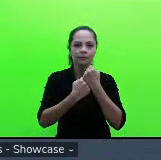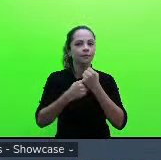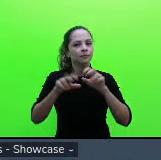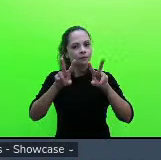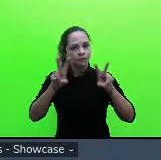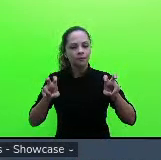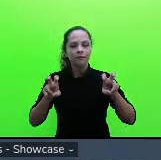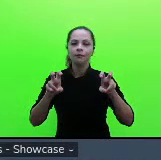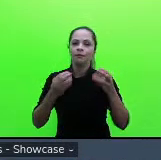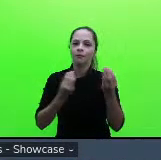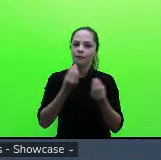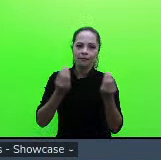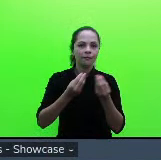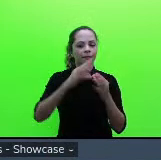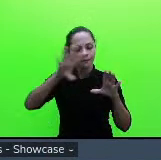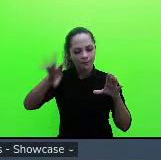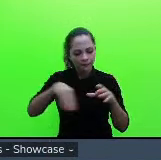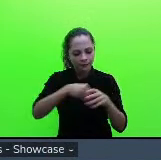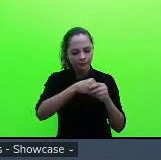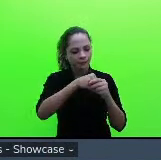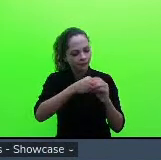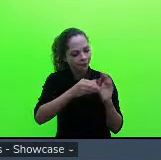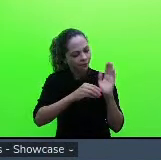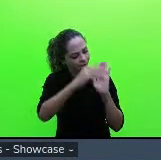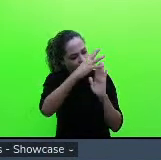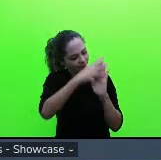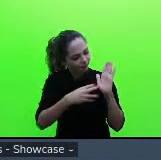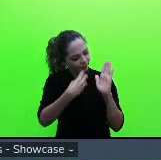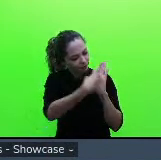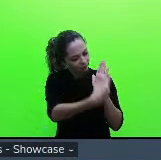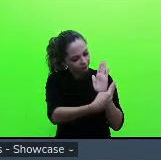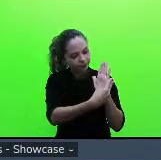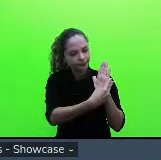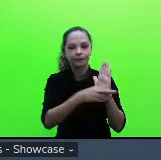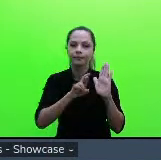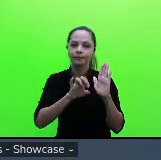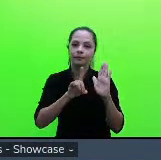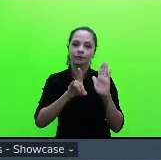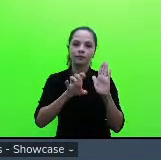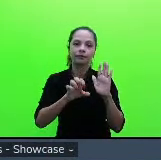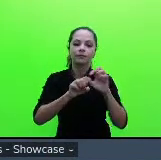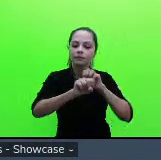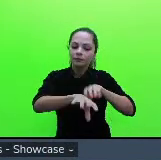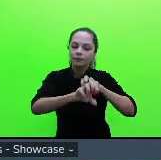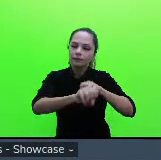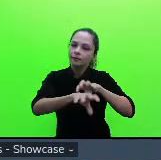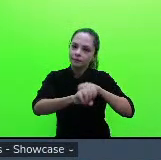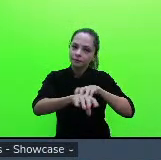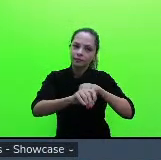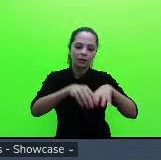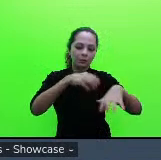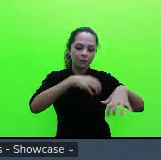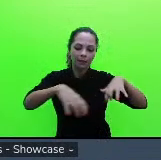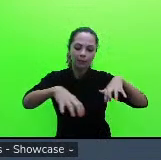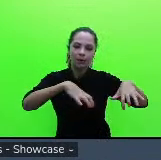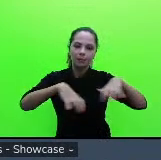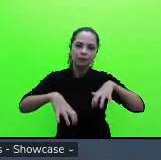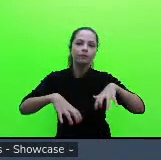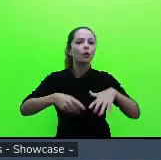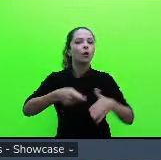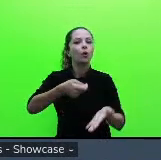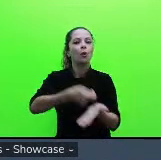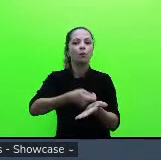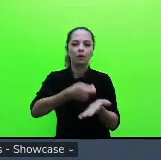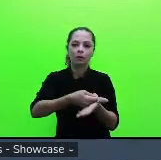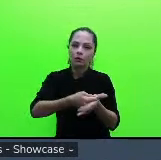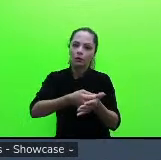incluir no currículo oficial da rede ensino a obrigatoriedade temática da história e cultura afro